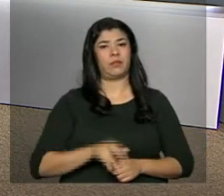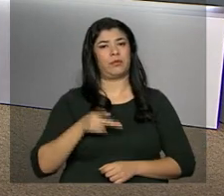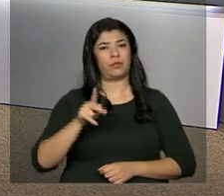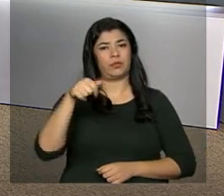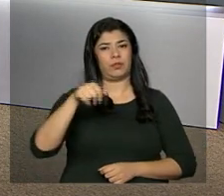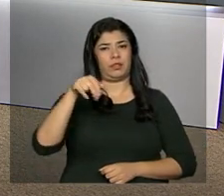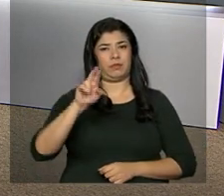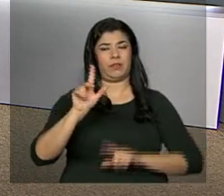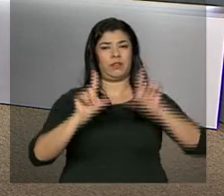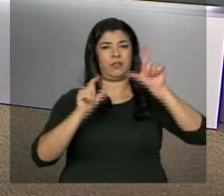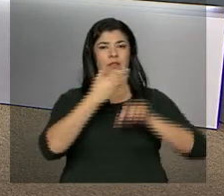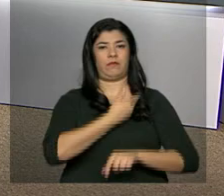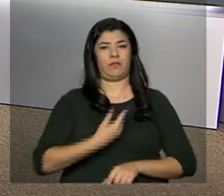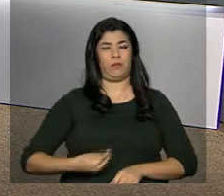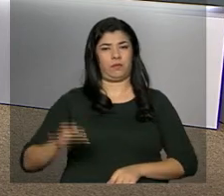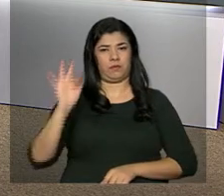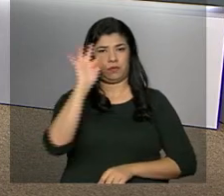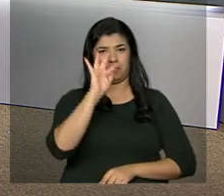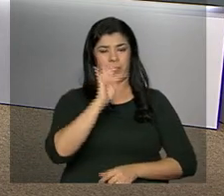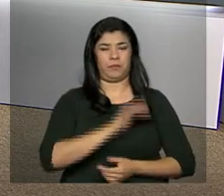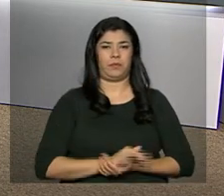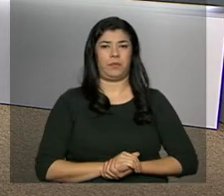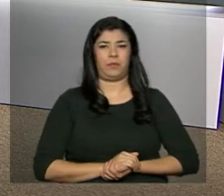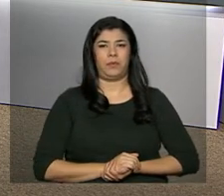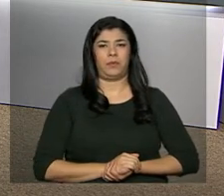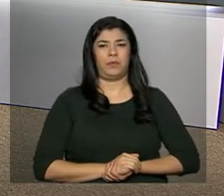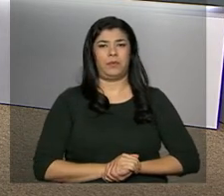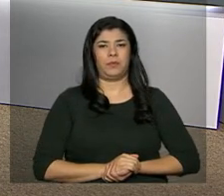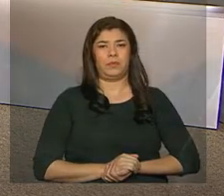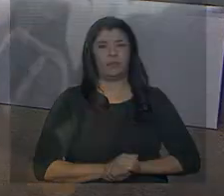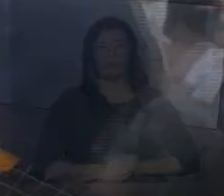Continue com a gente, NBR e a TV do Governo Federal.